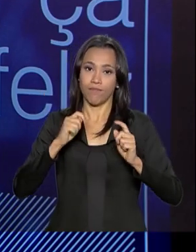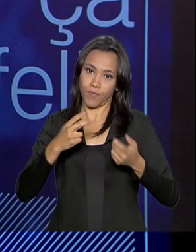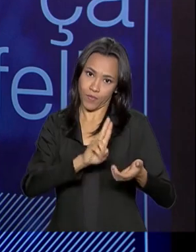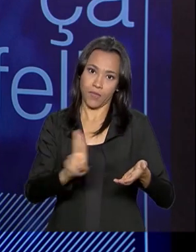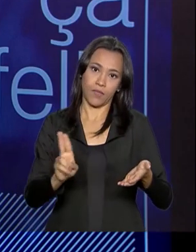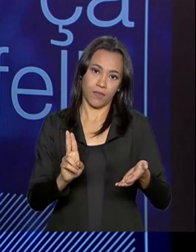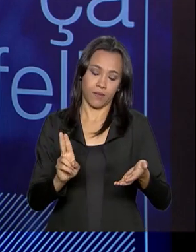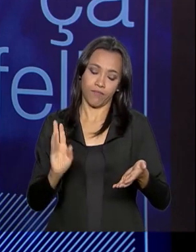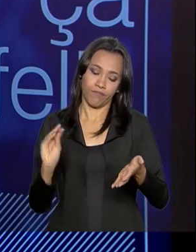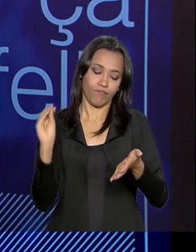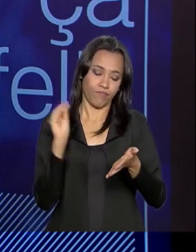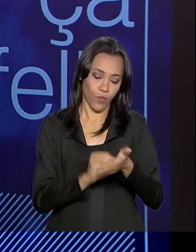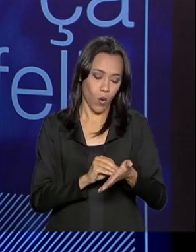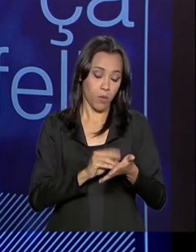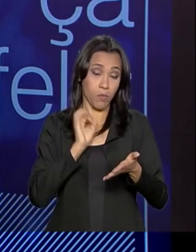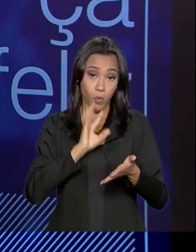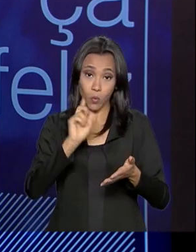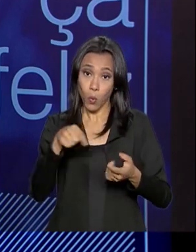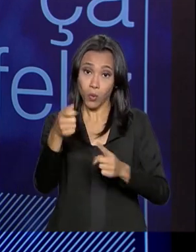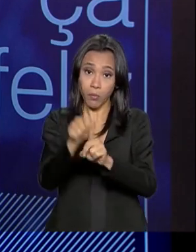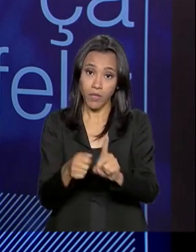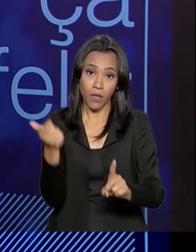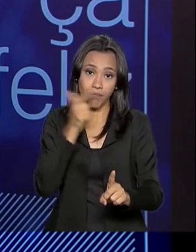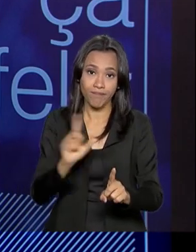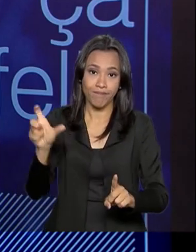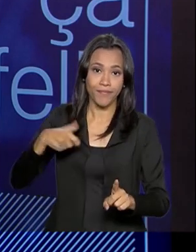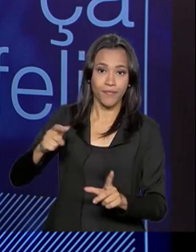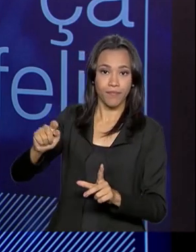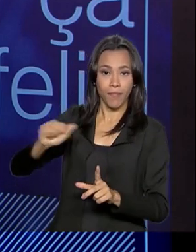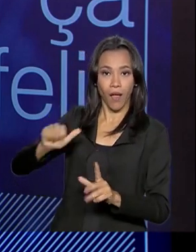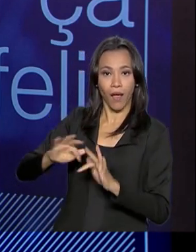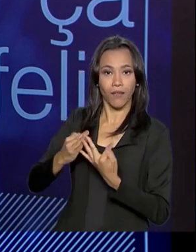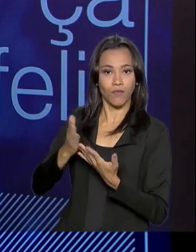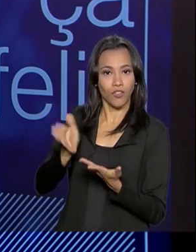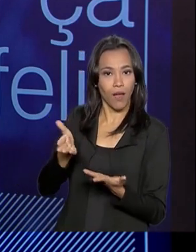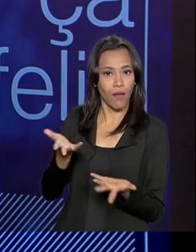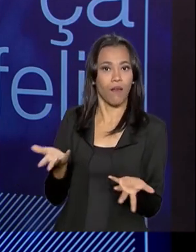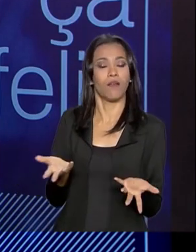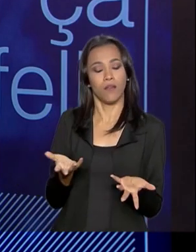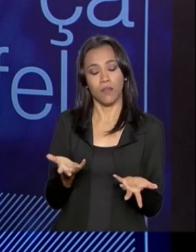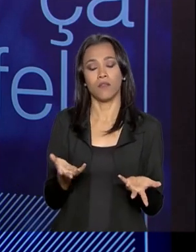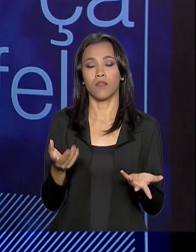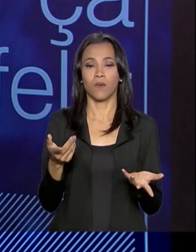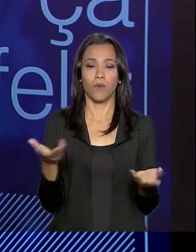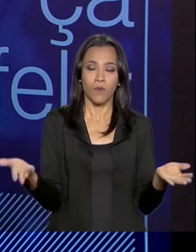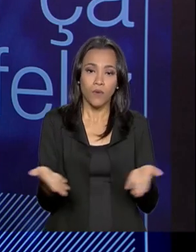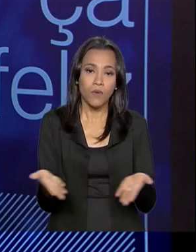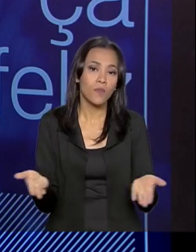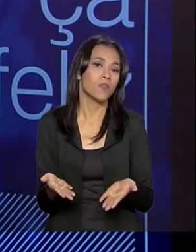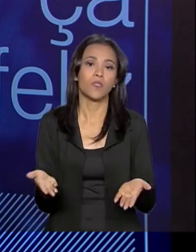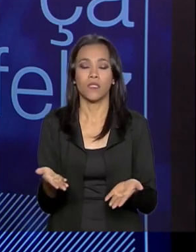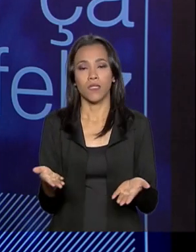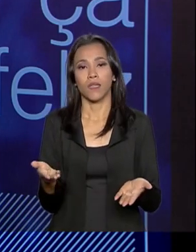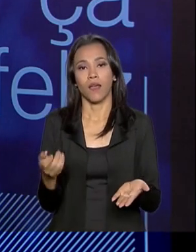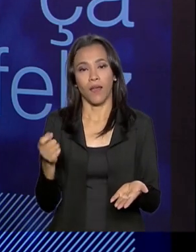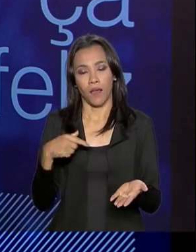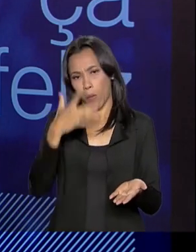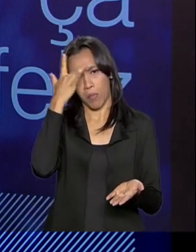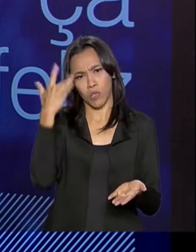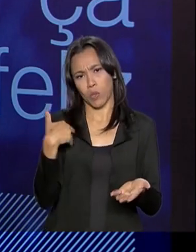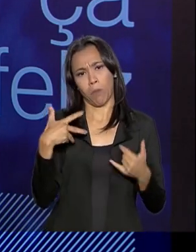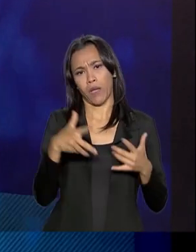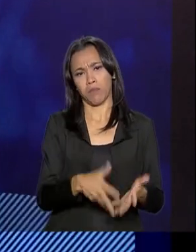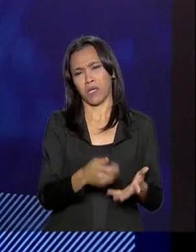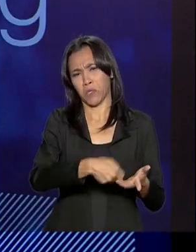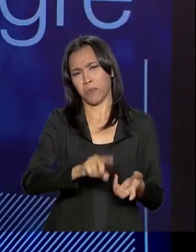mês, no mês seguinte já está recebendo. E se tem hoje muito menos possibilidade de uma pessoa estar no programa